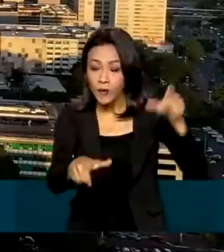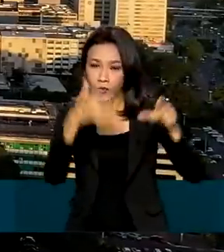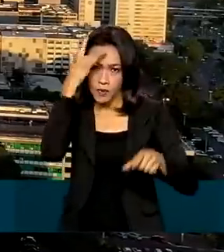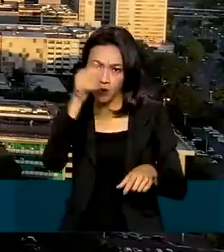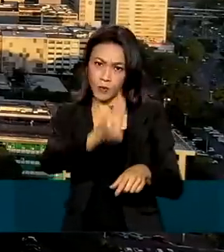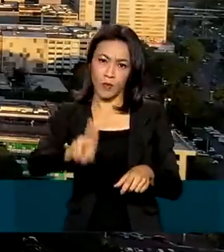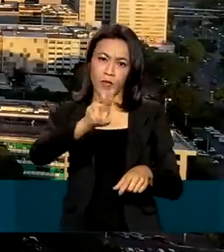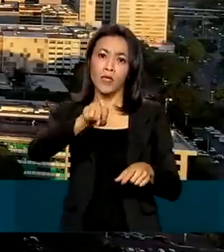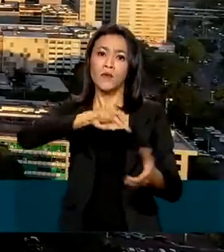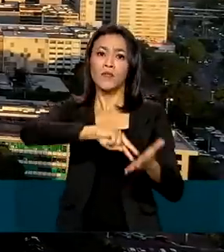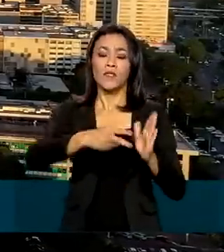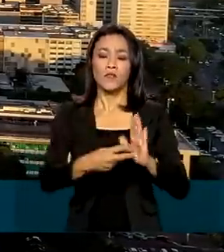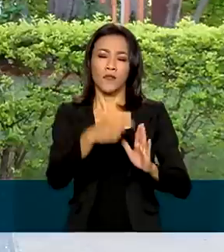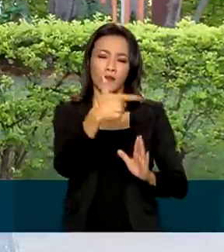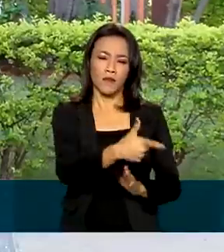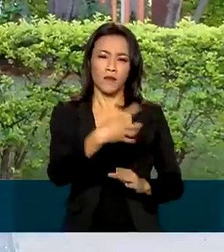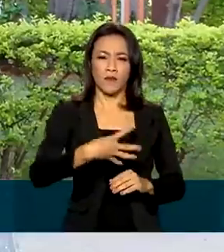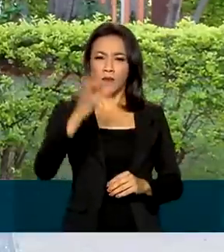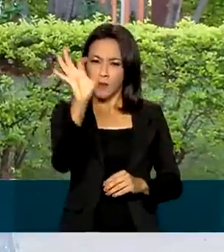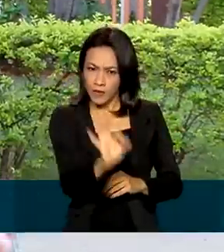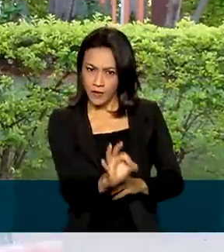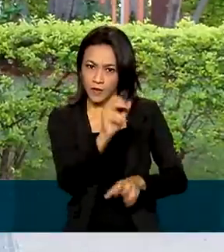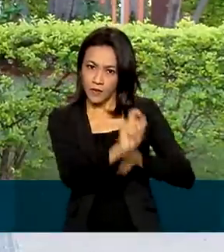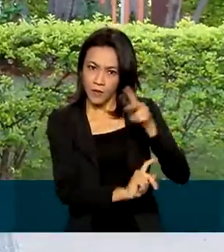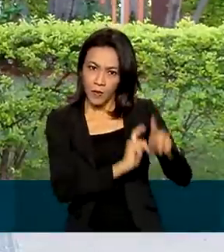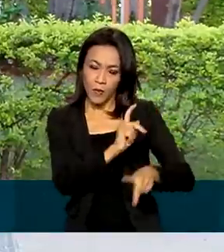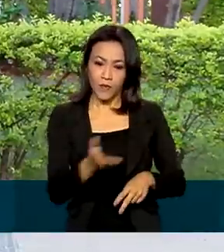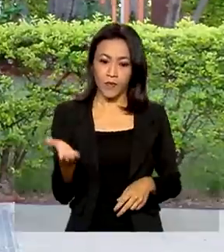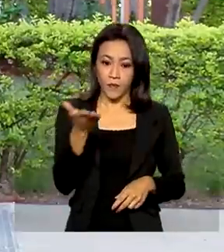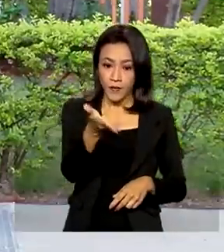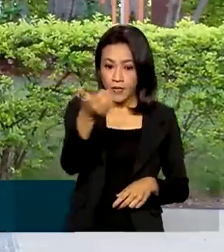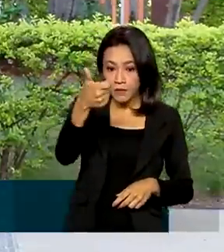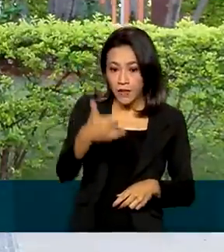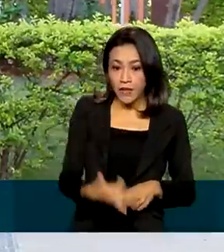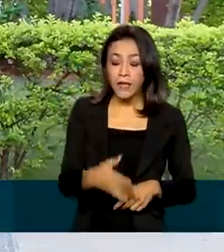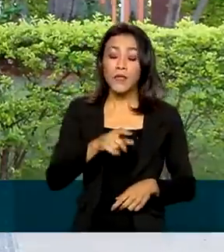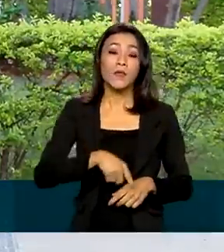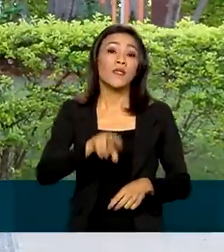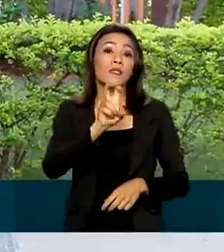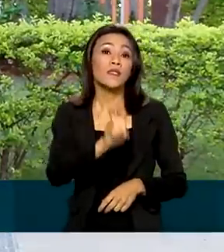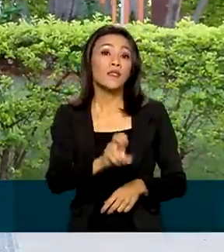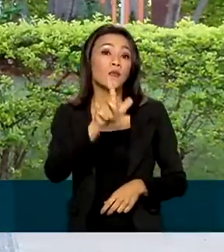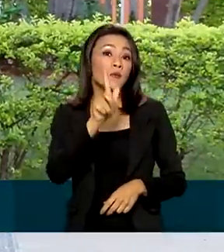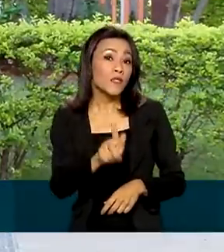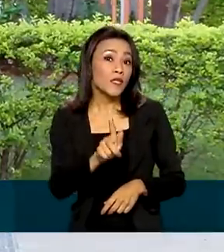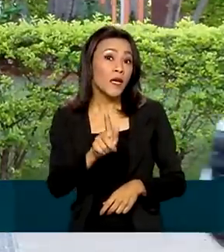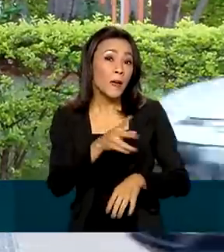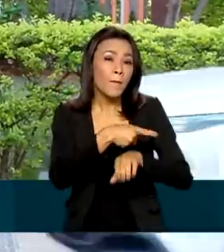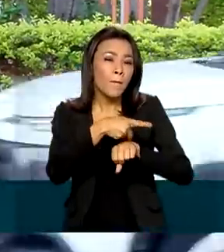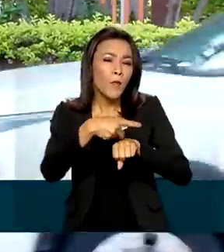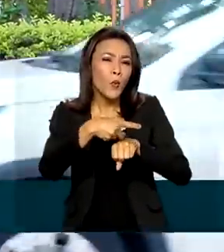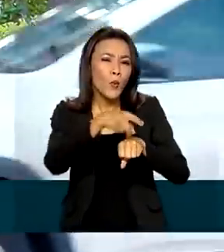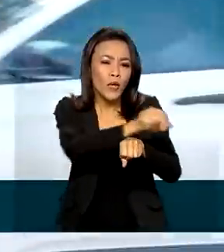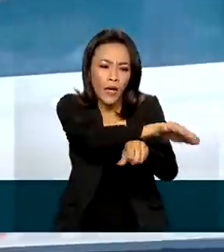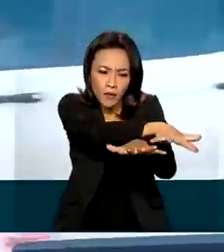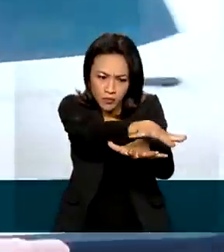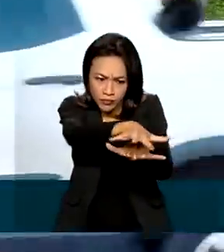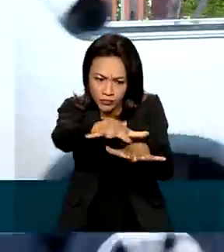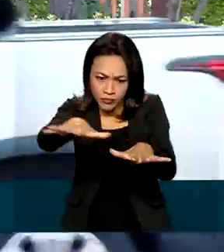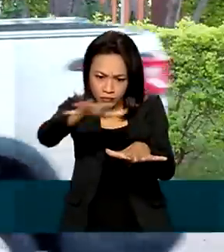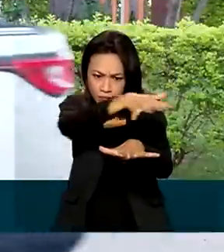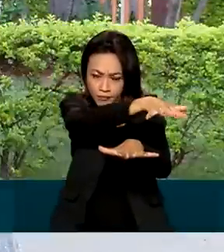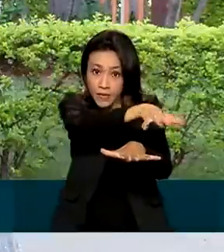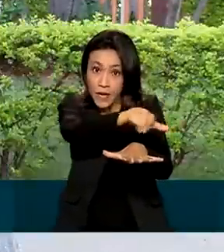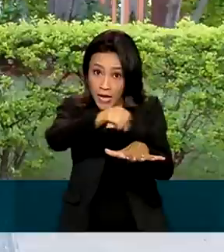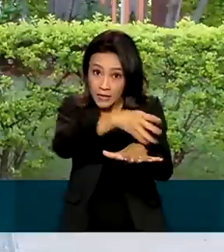24% da população. O chamado 5G puro, na faixa de 3,5 GHz, é o que proporciona as